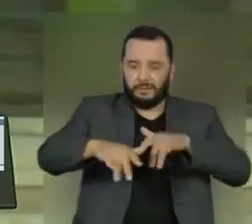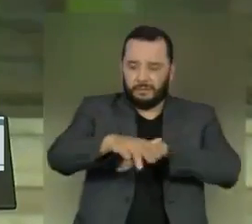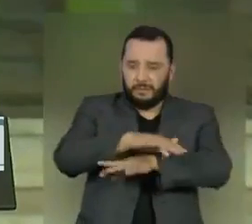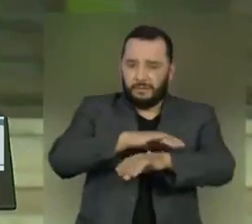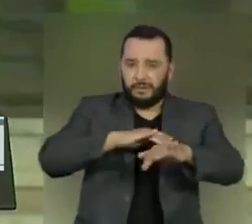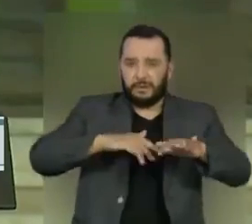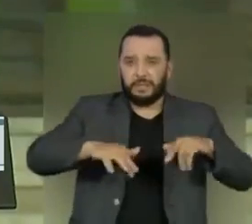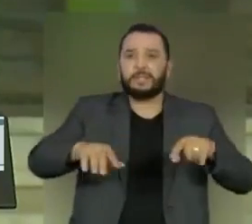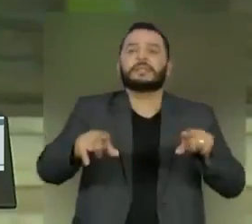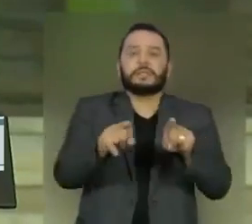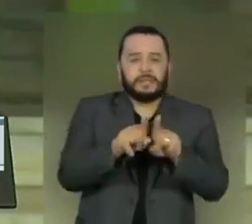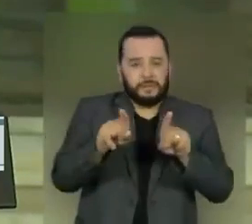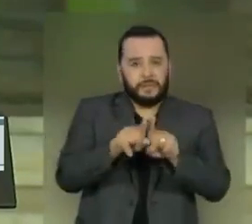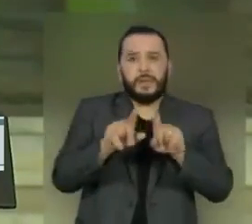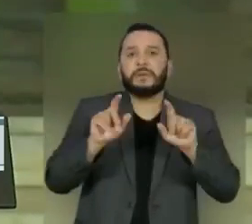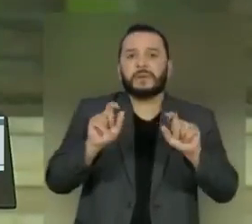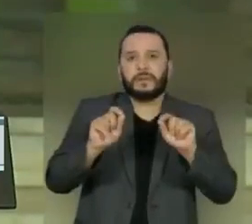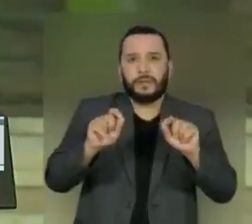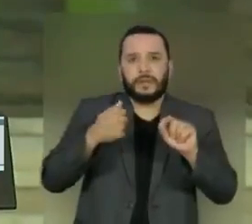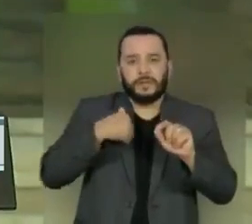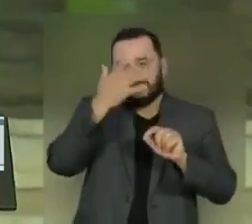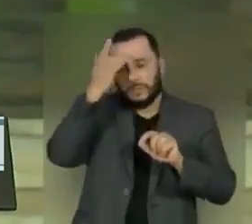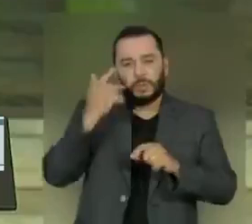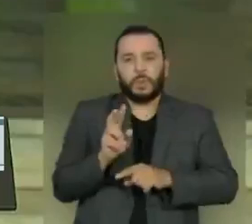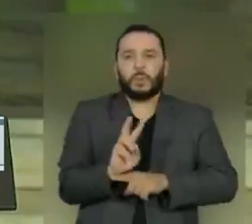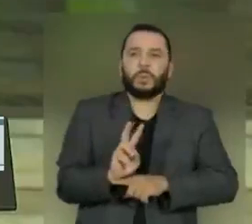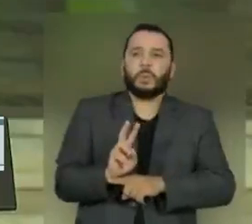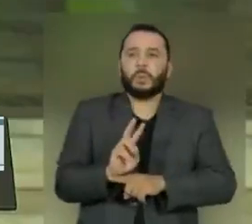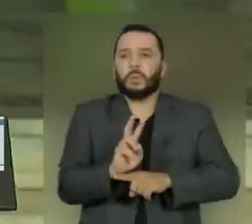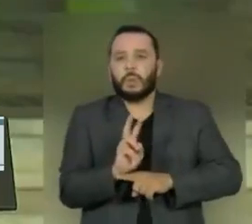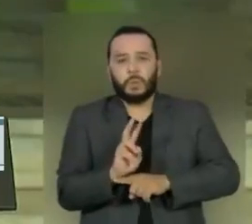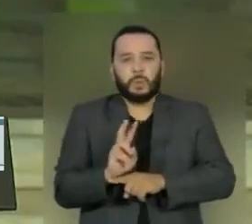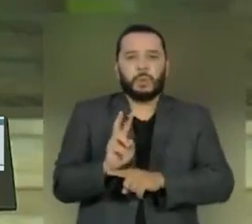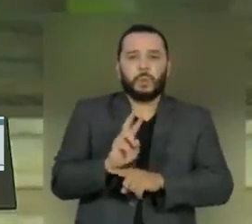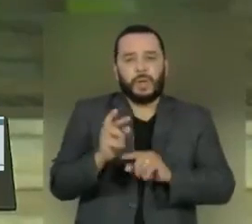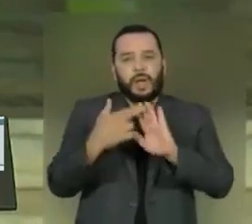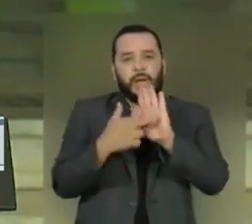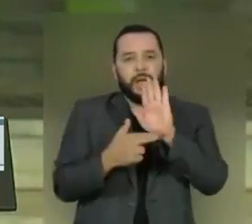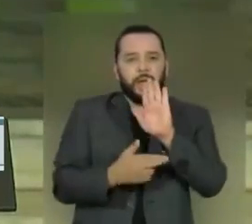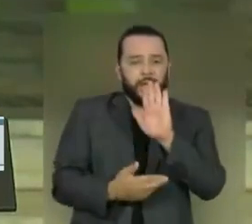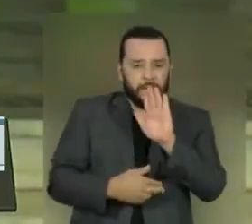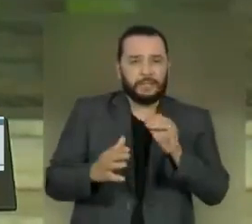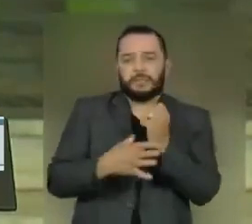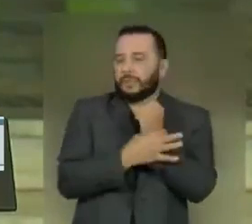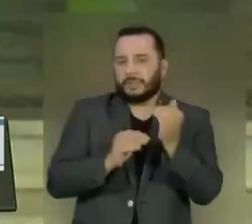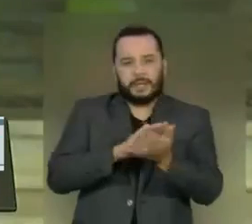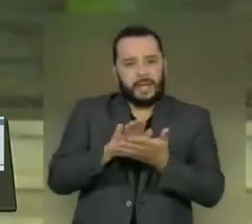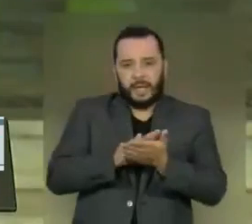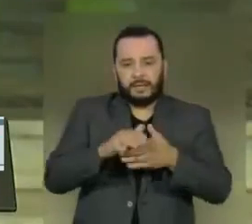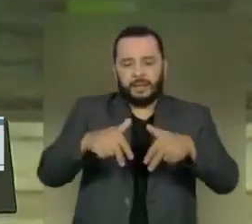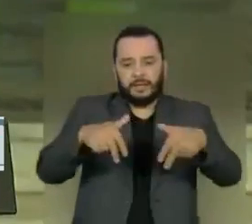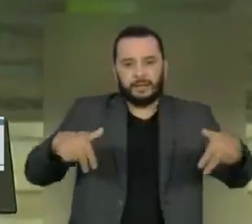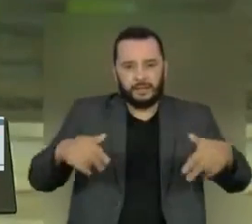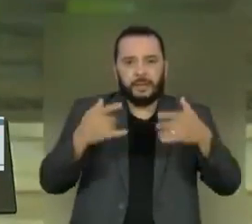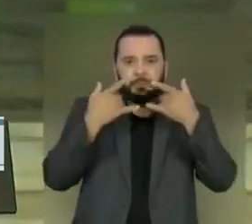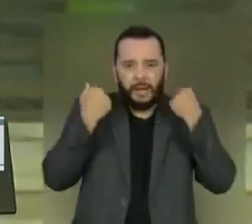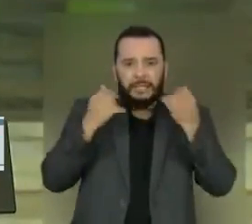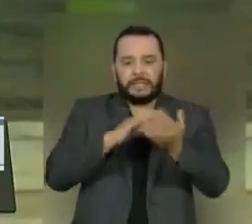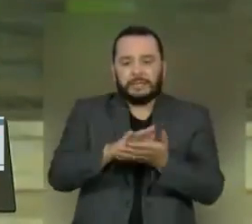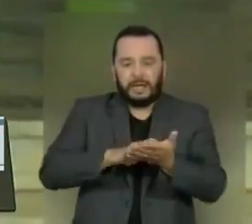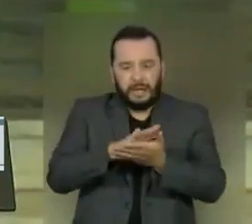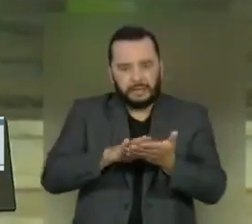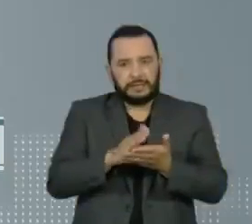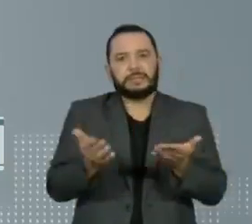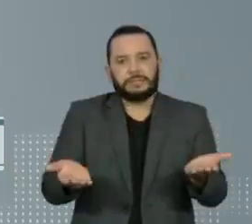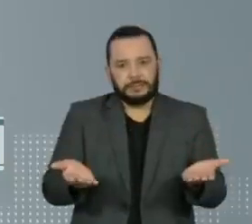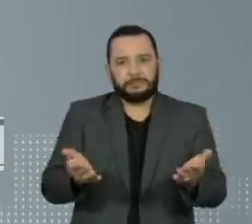intimamente relacionada à não vigilância daquelas normas de segurança, como distanciamento, evitando-se aglomerações